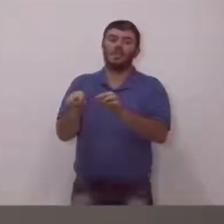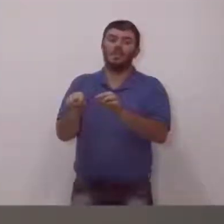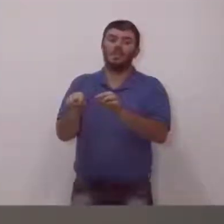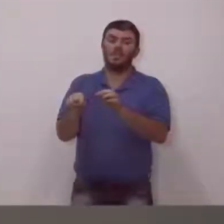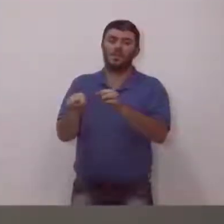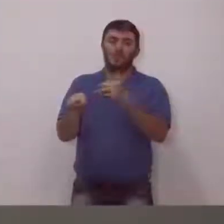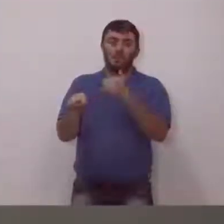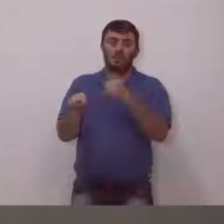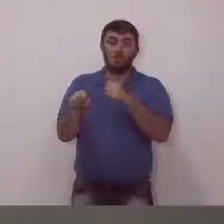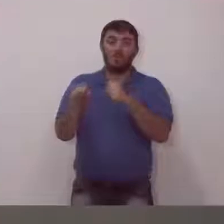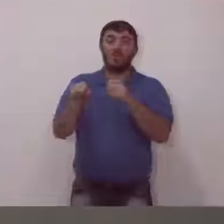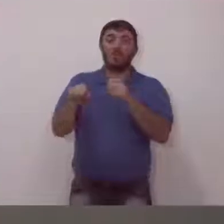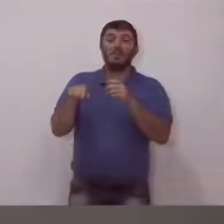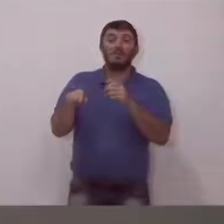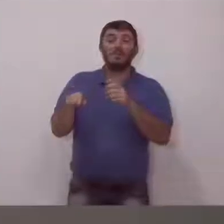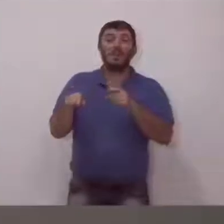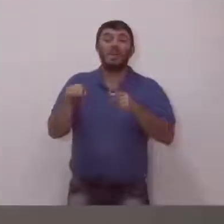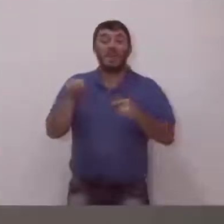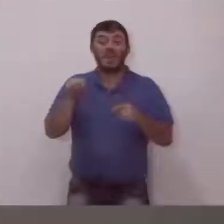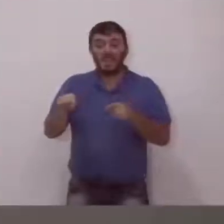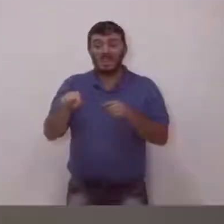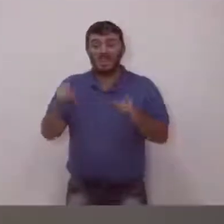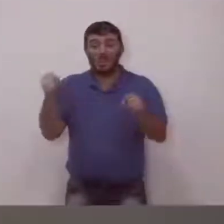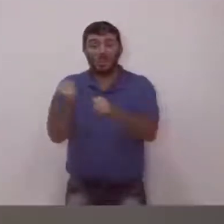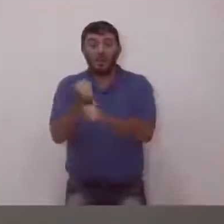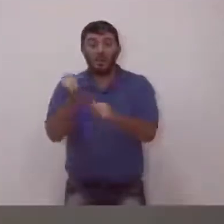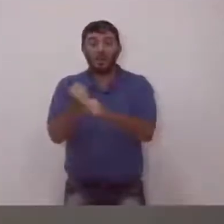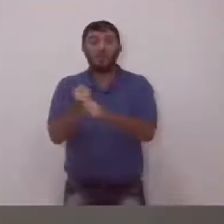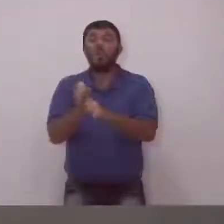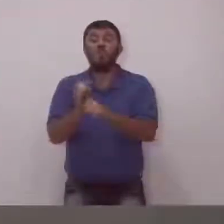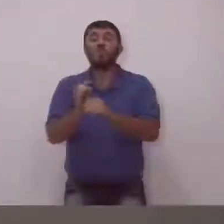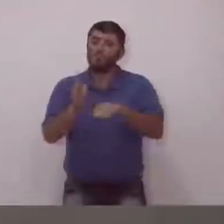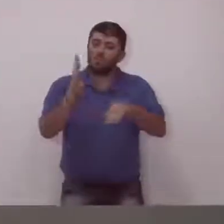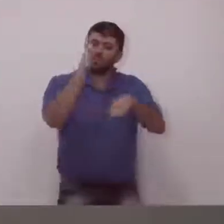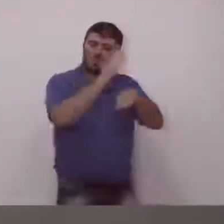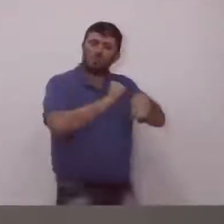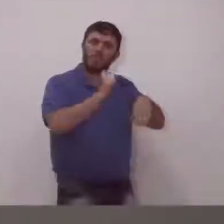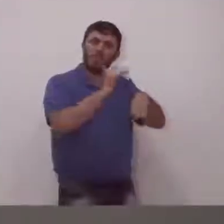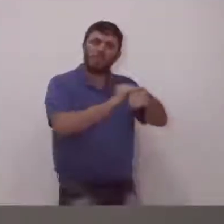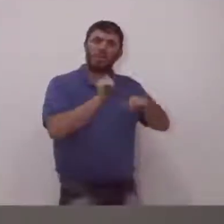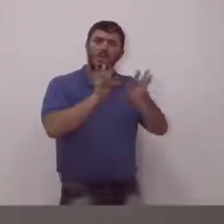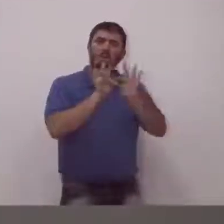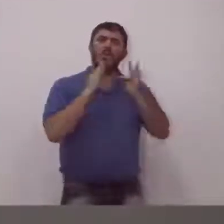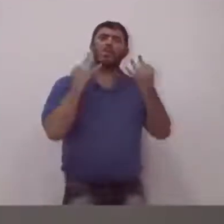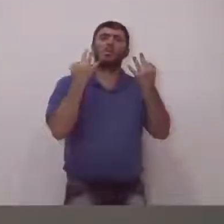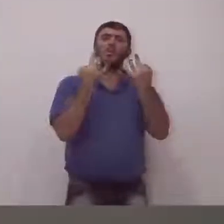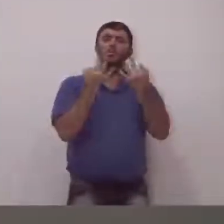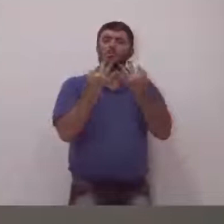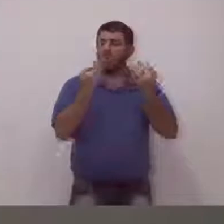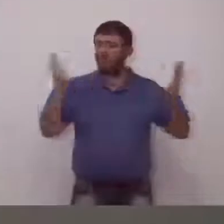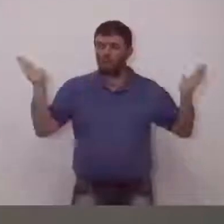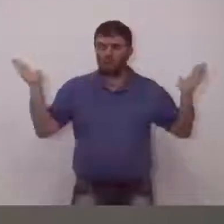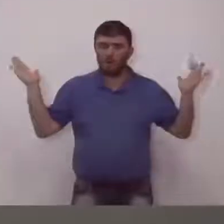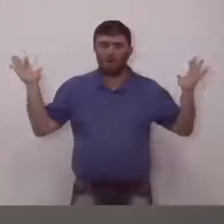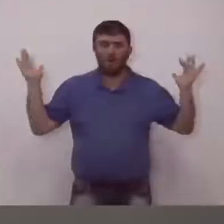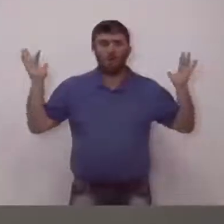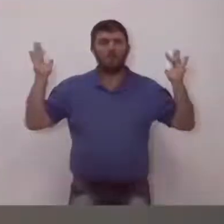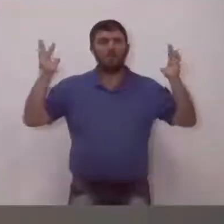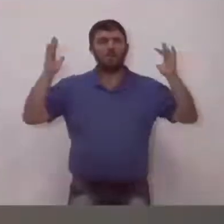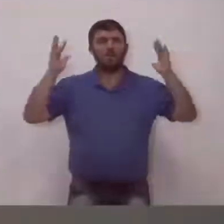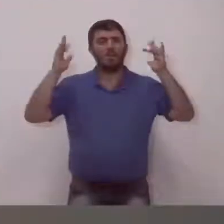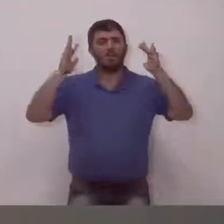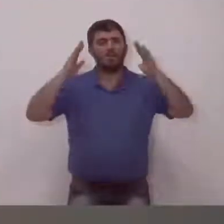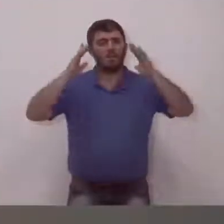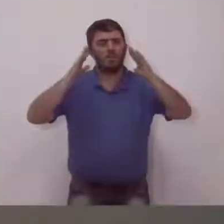Mas chamam essas famílias até algum local, ou até